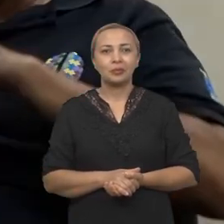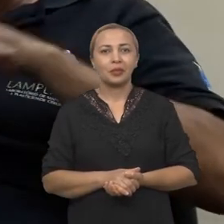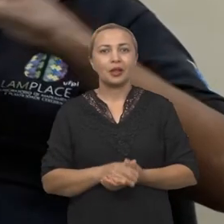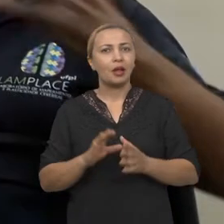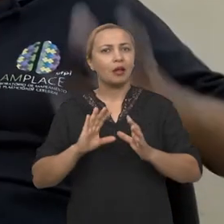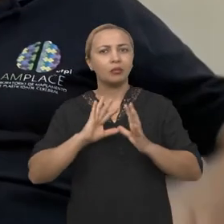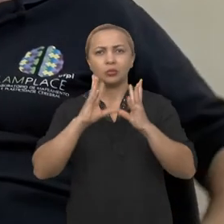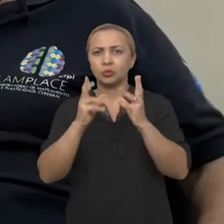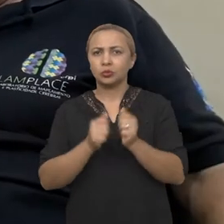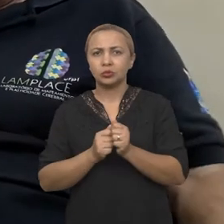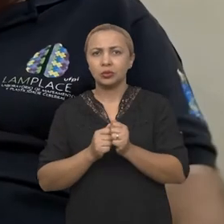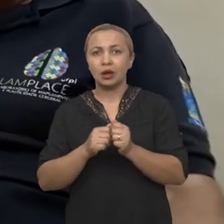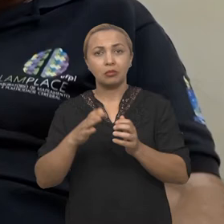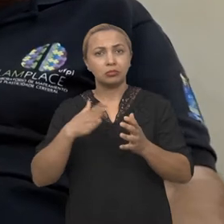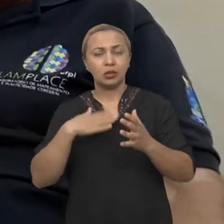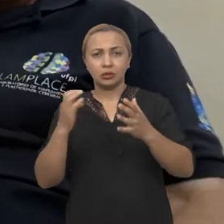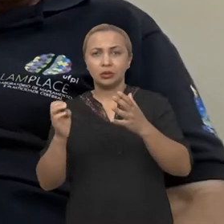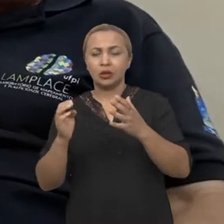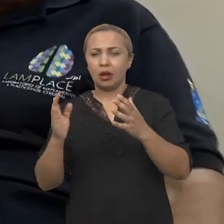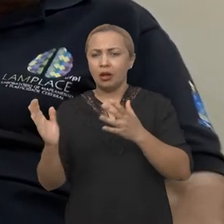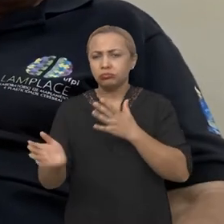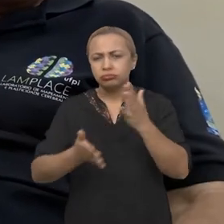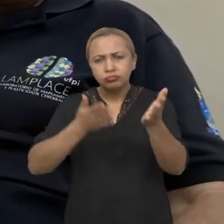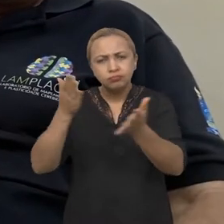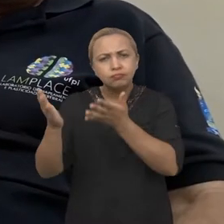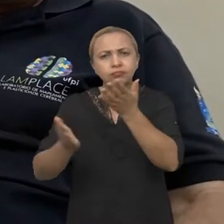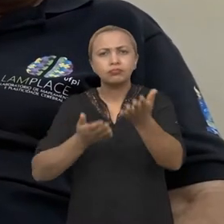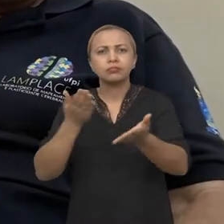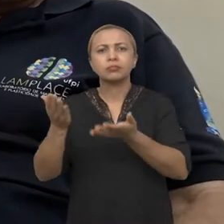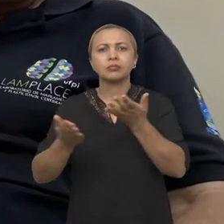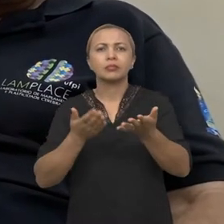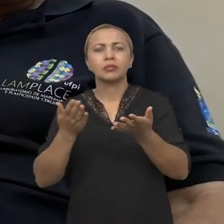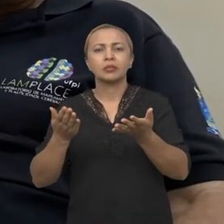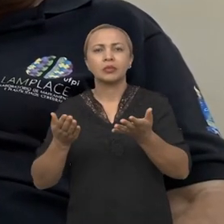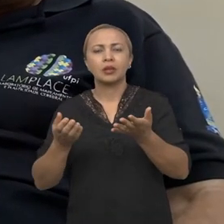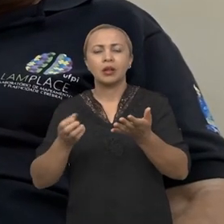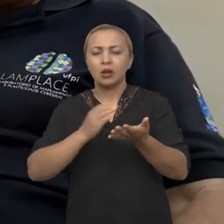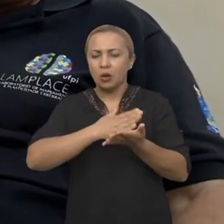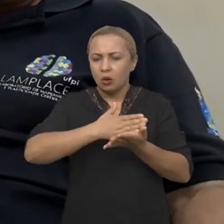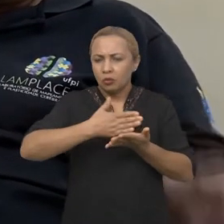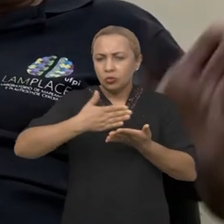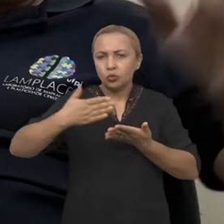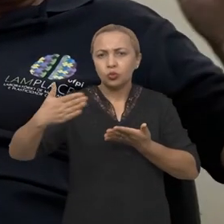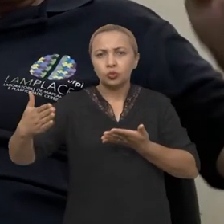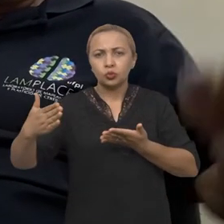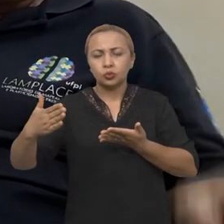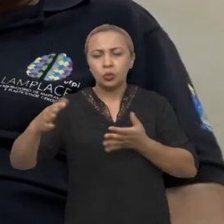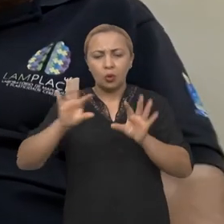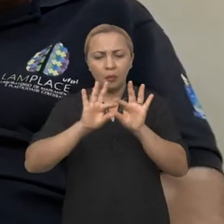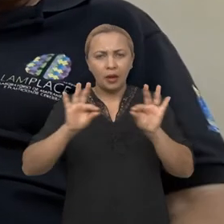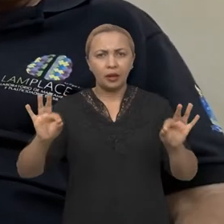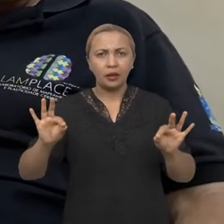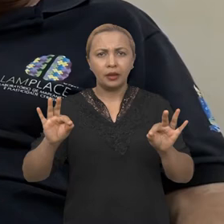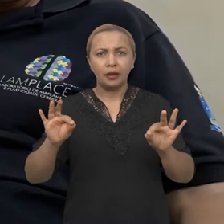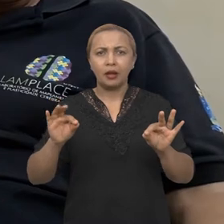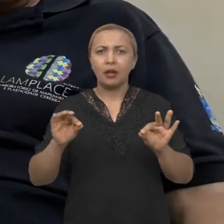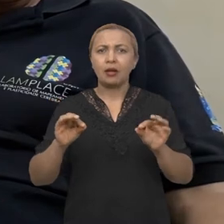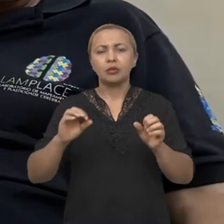No modo geral, a gamificação saiu de uma linha de jogos